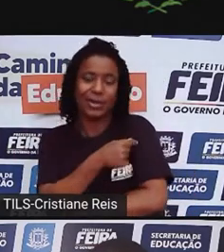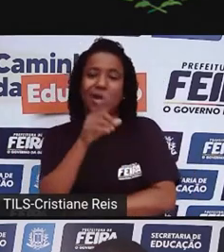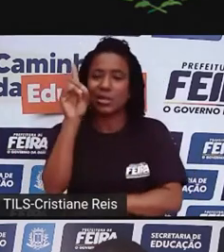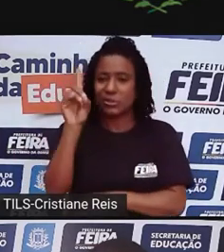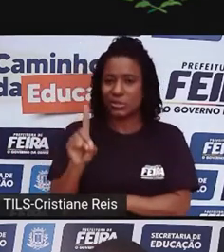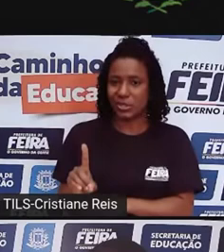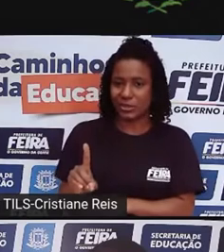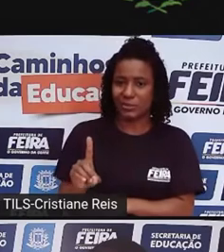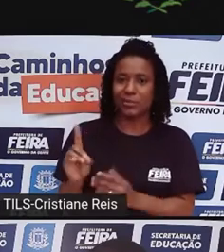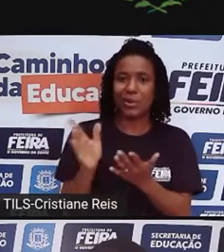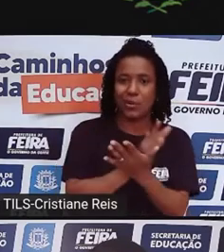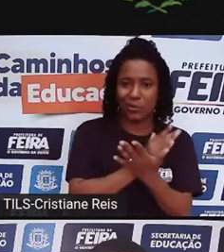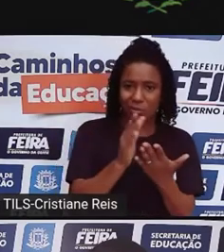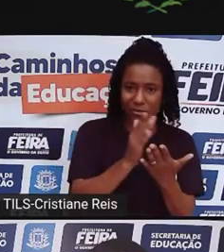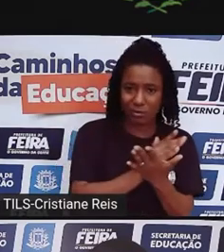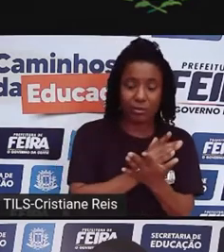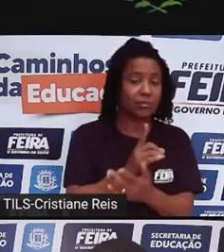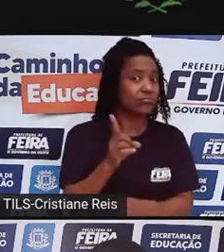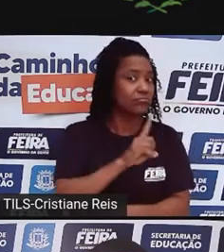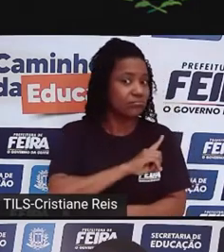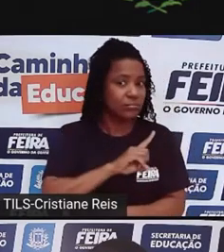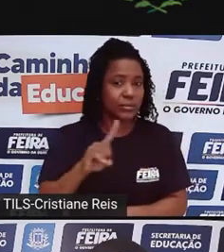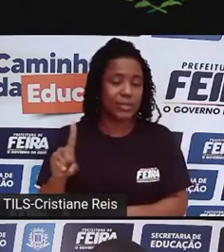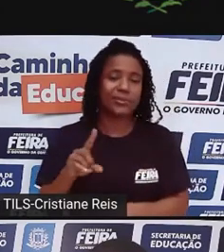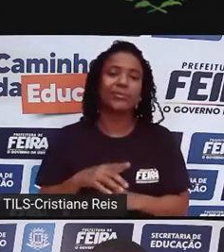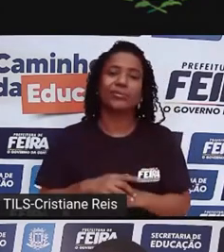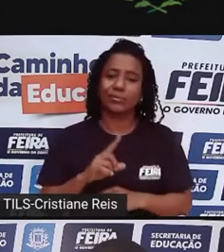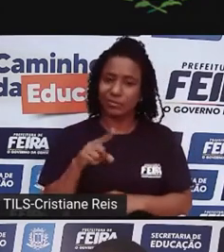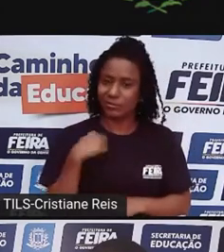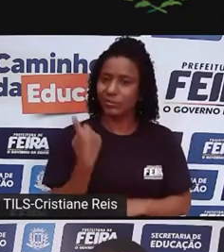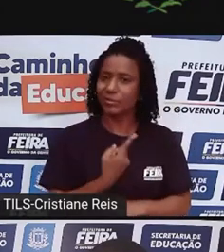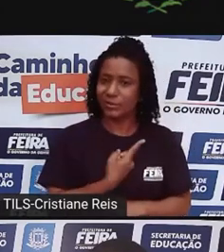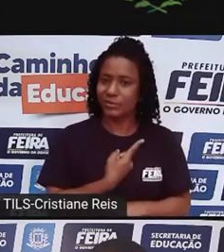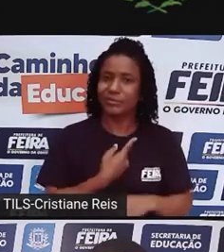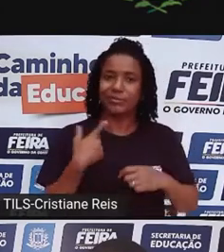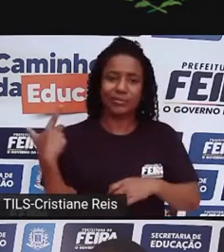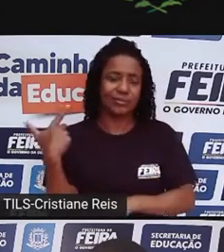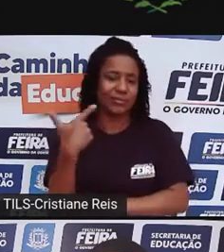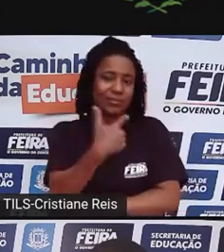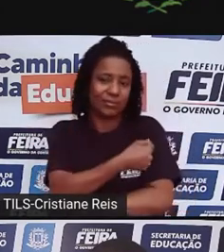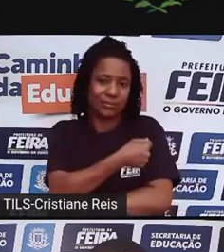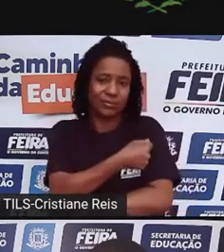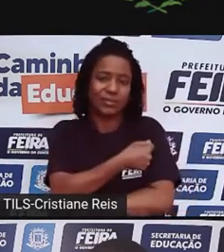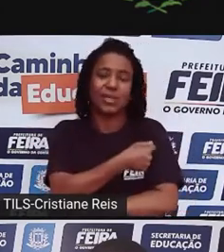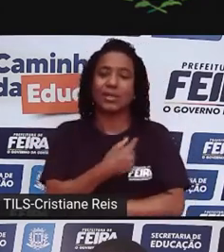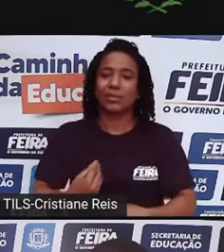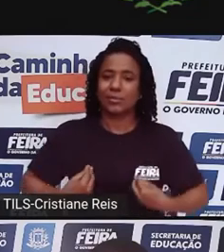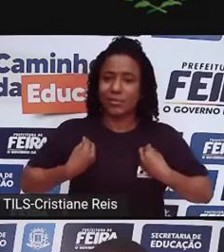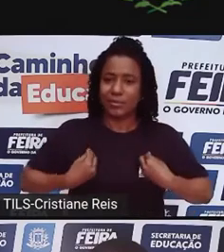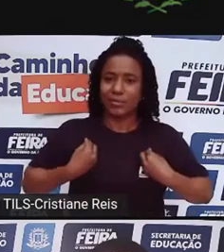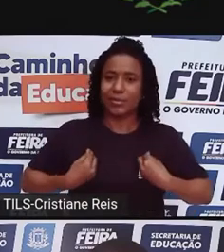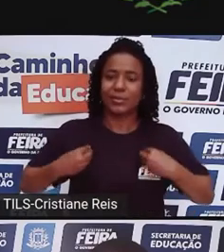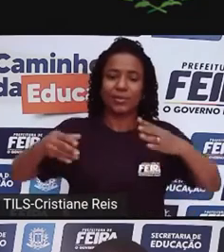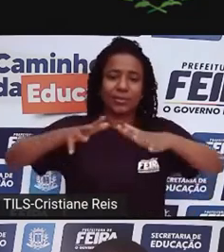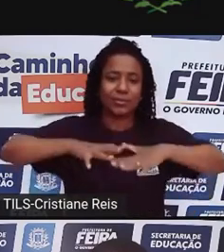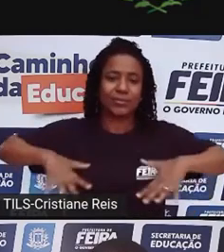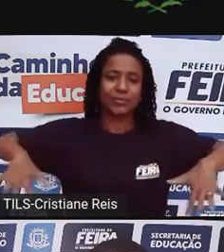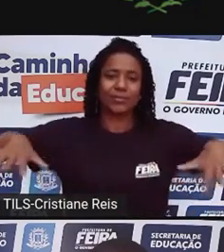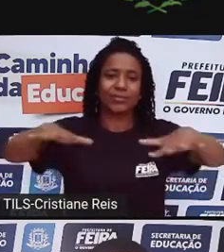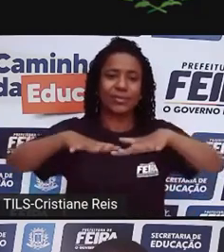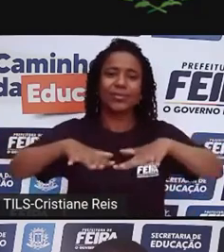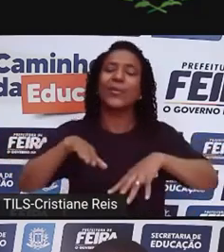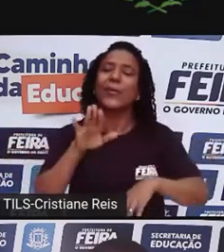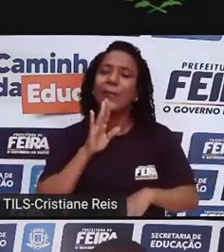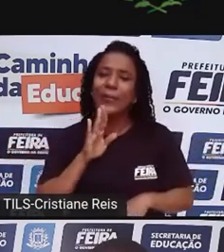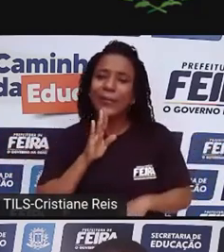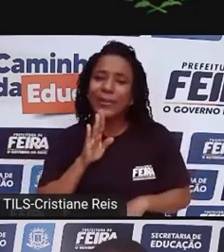Para nós que estamos na abordagem decolonial a defende que a vacina é um direito humano. Se é humano, todo mundo que eu conheço, todo